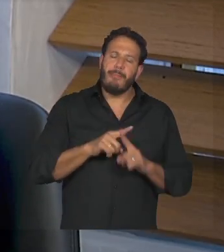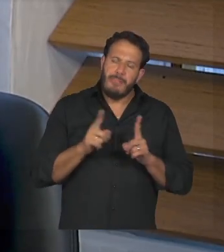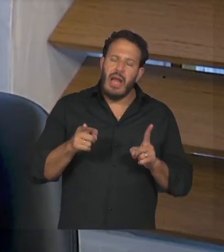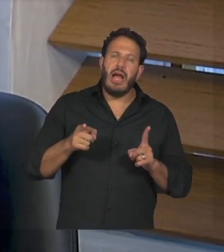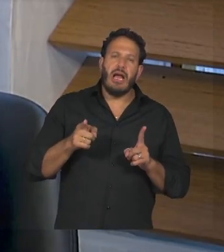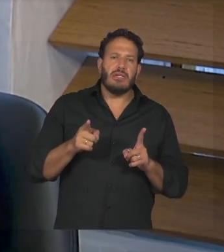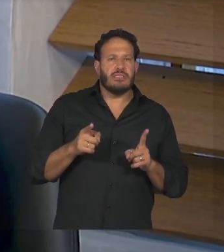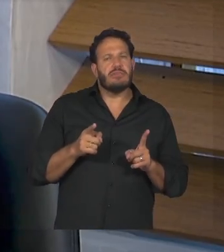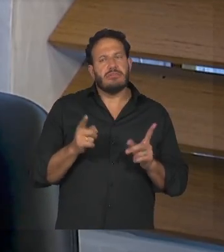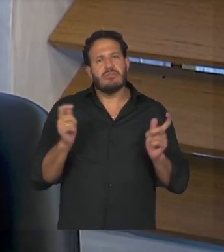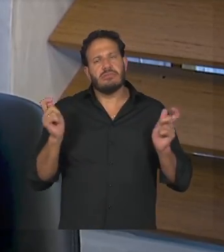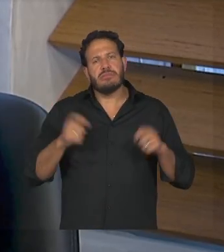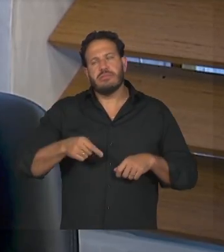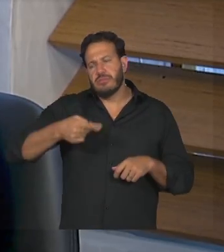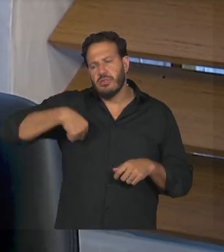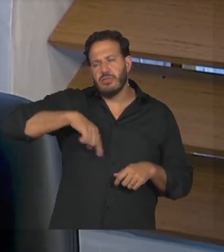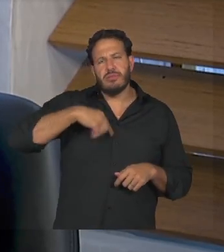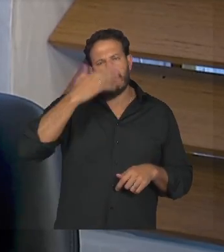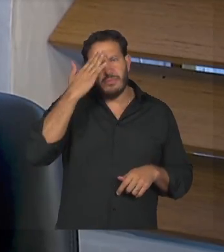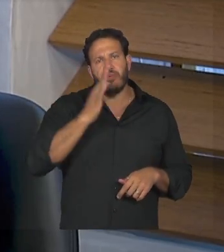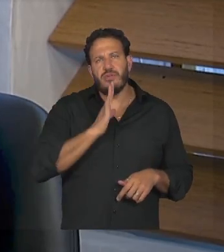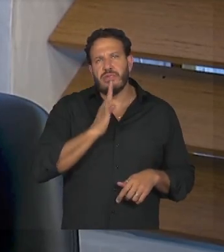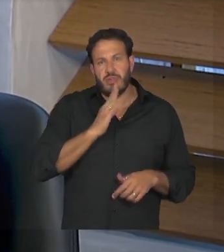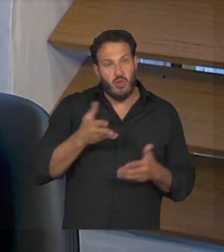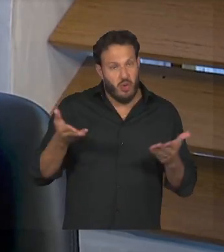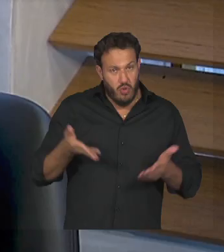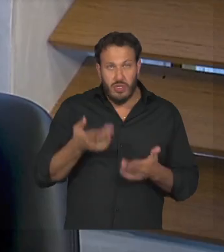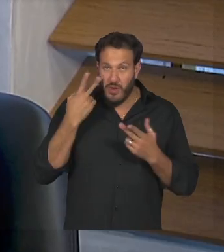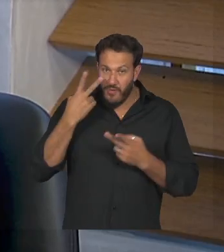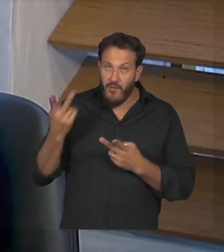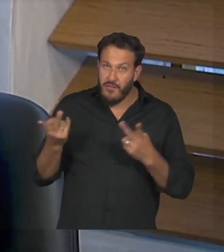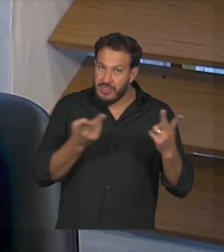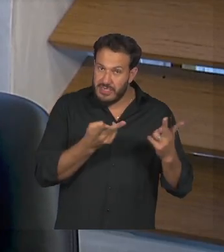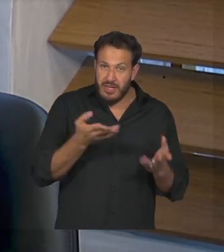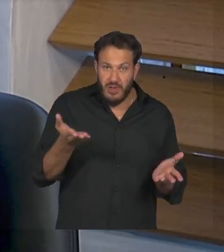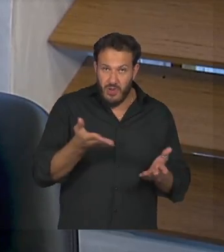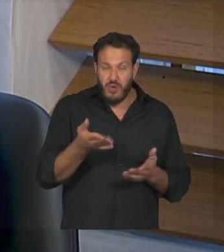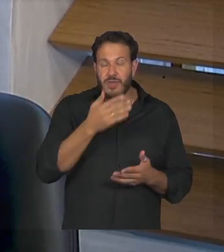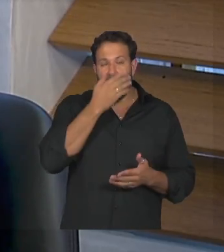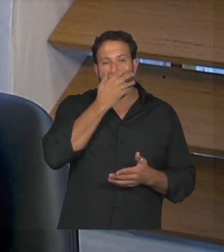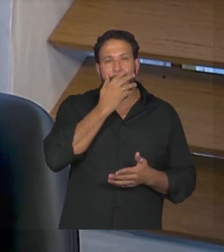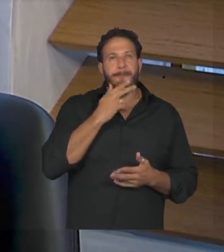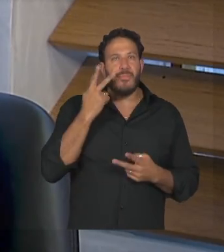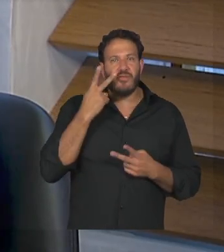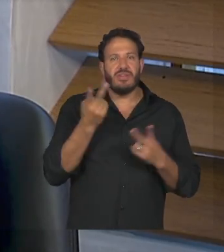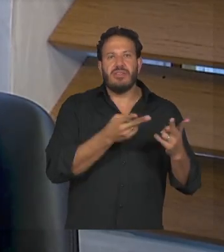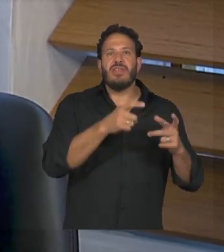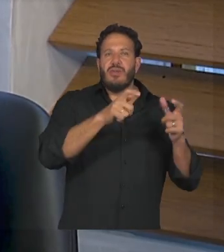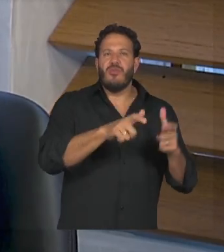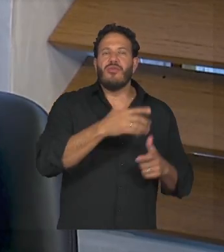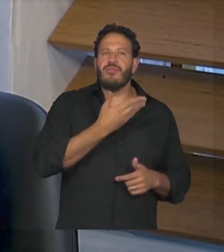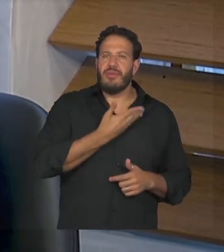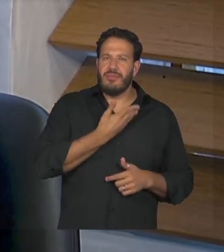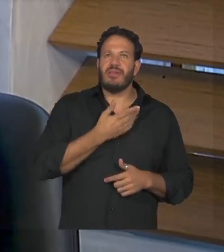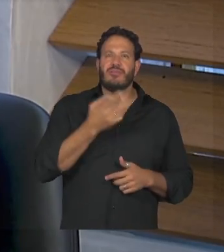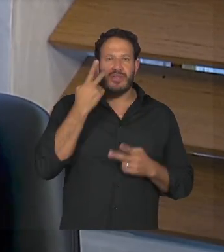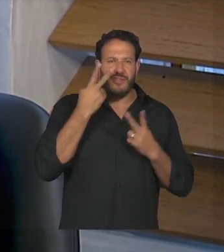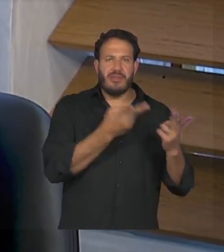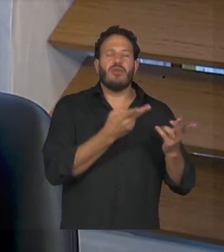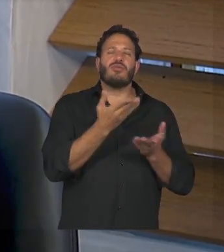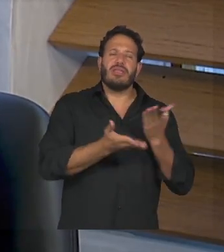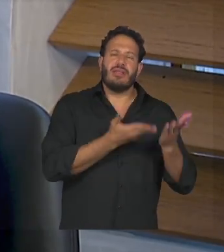vias de conhecer hoje inclusive vou visitar um um colega que vai me apresentar um tratamento que ele faz